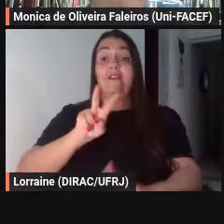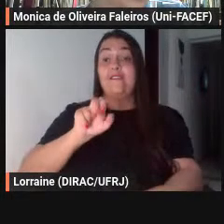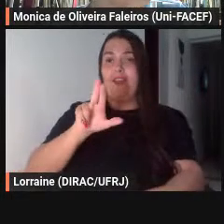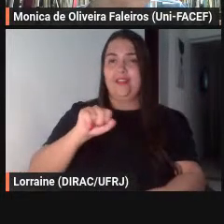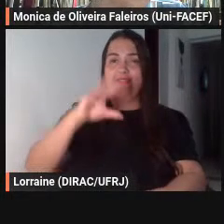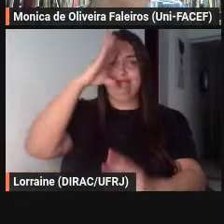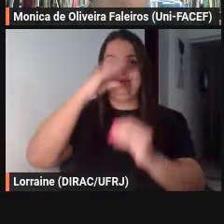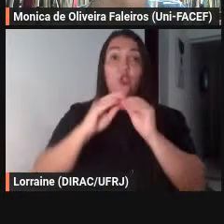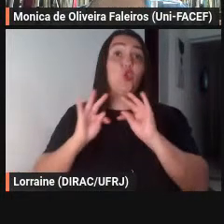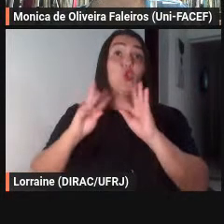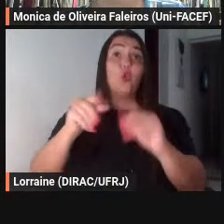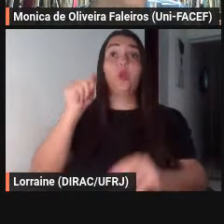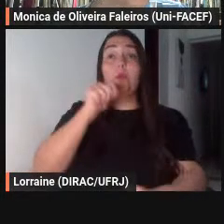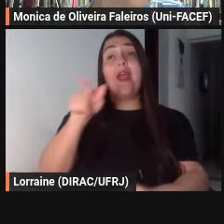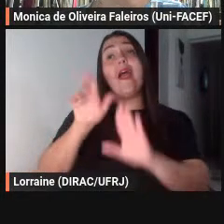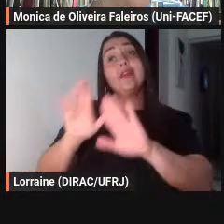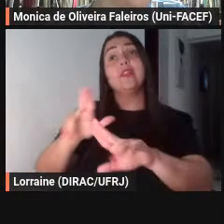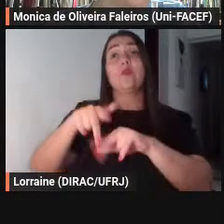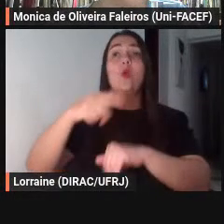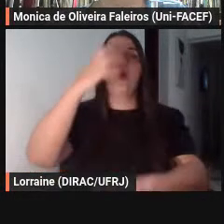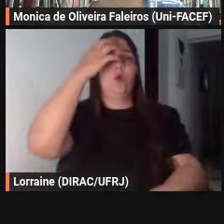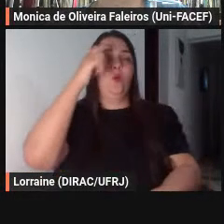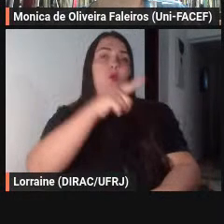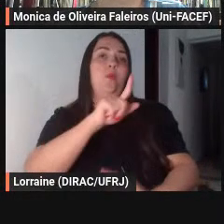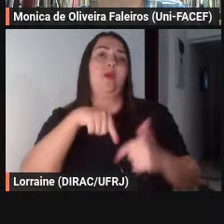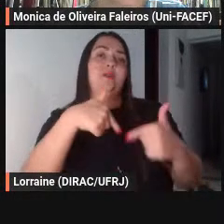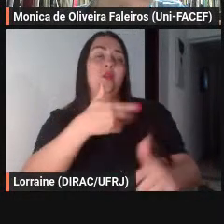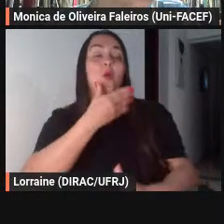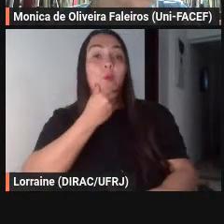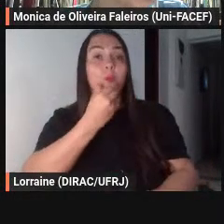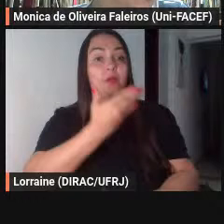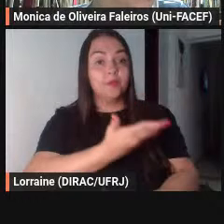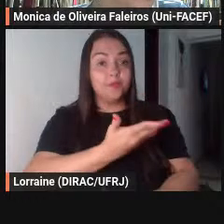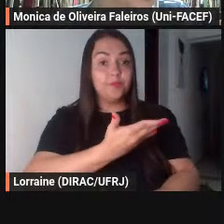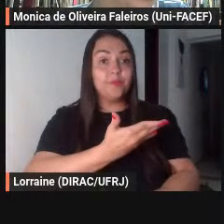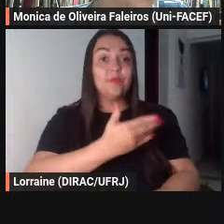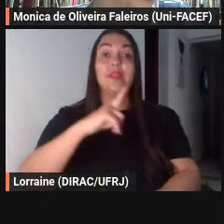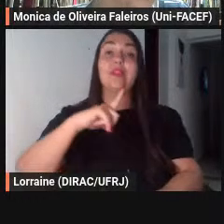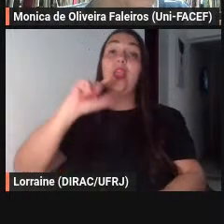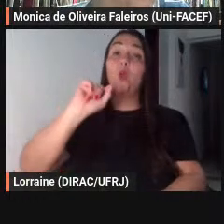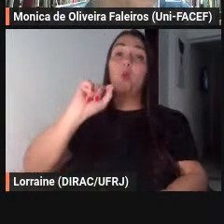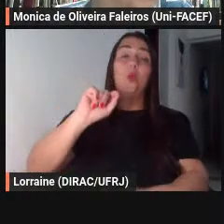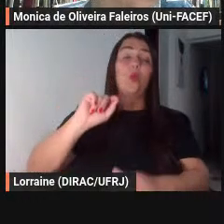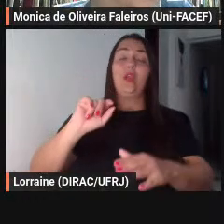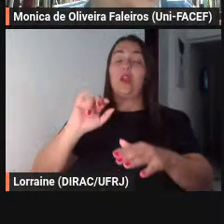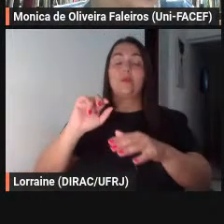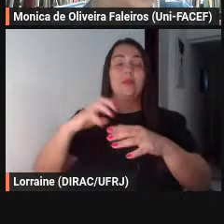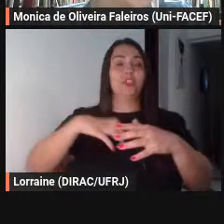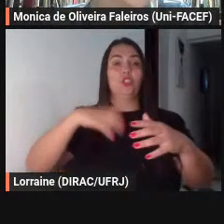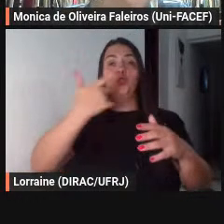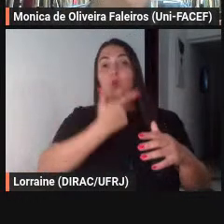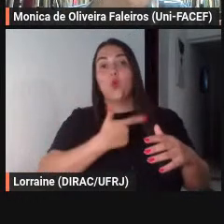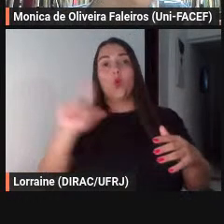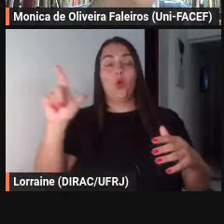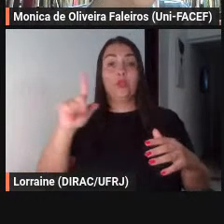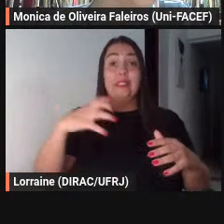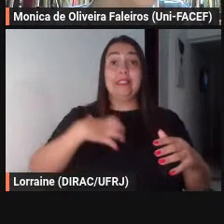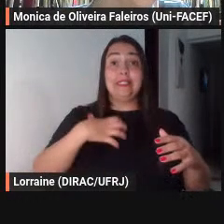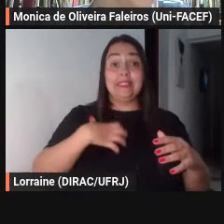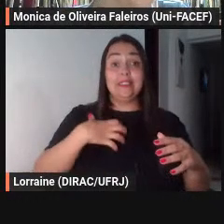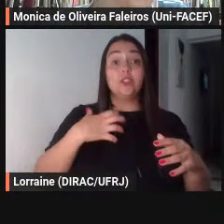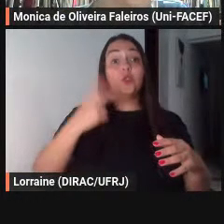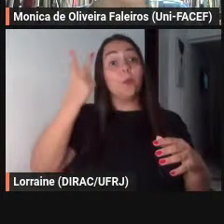assim por causa das ações masculinas ou seja de uma distorção de uma atribuição de sentido para a existência